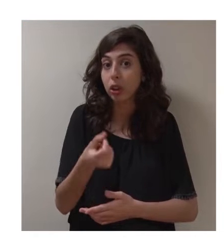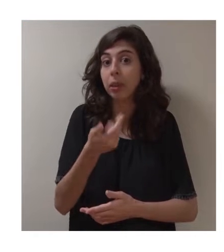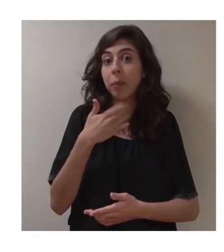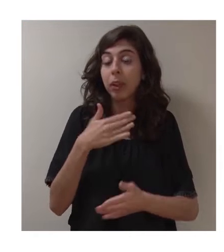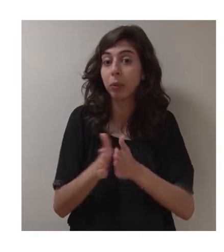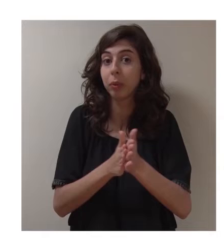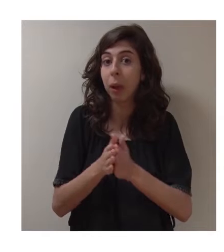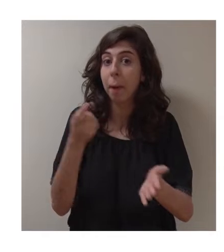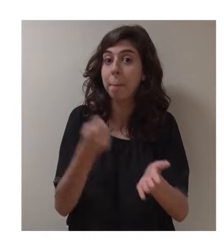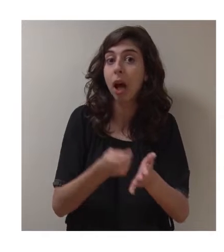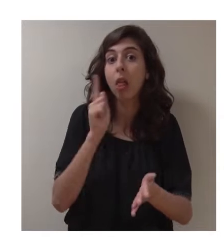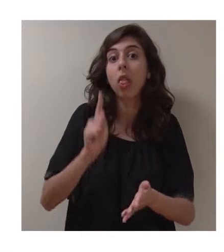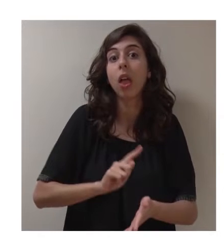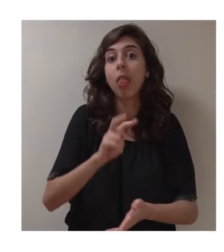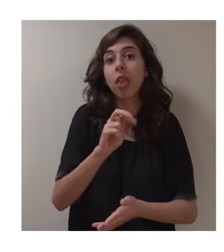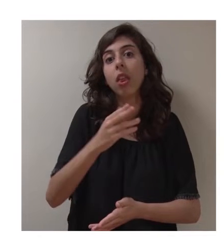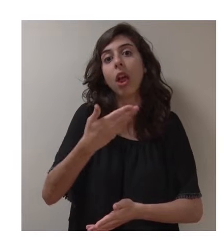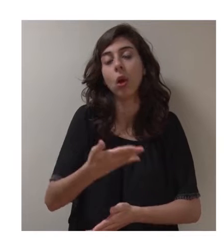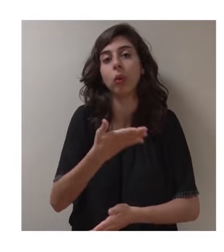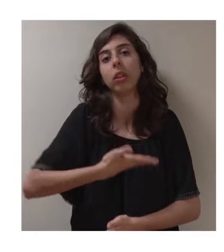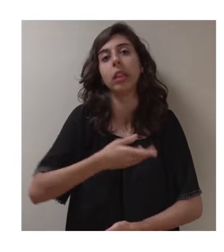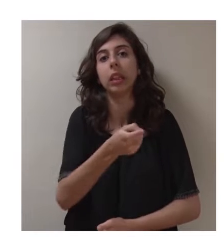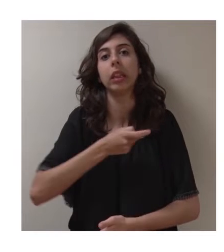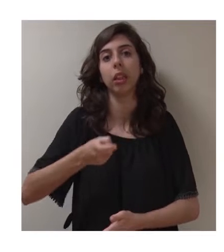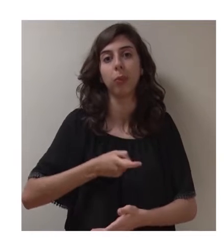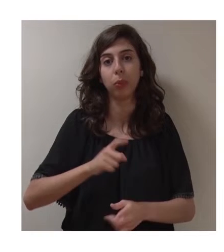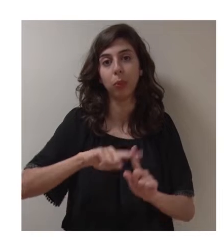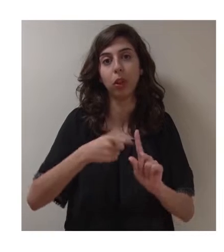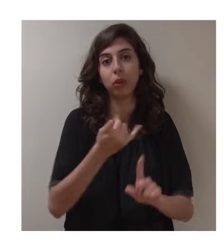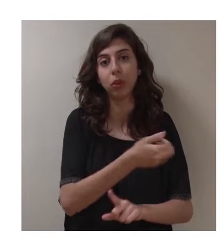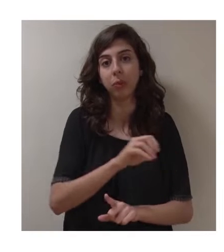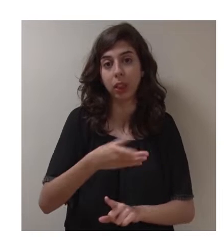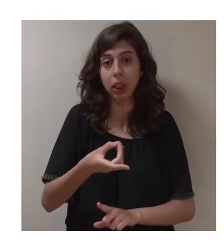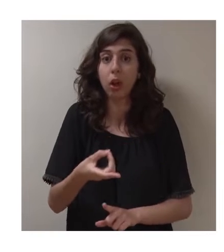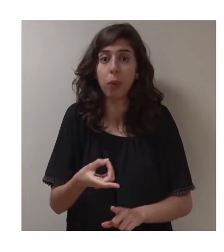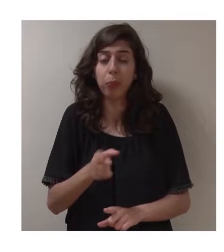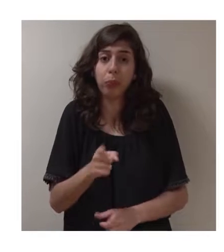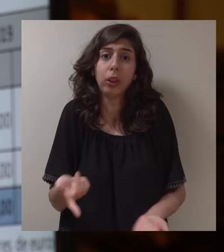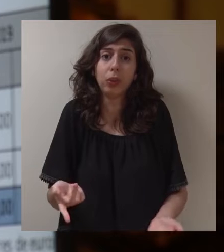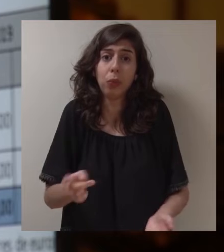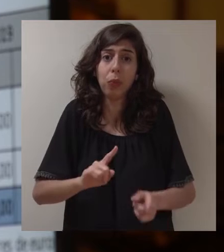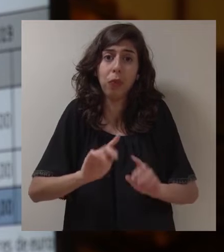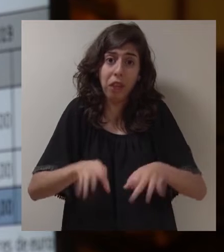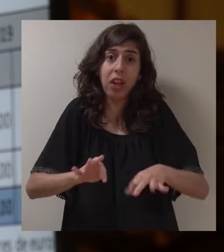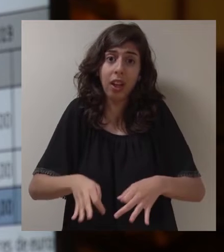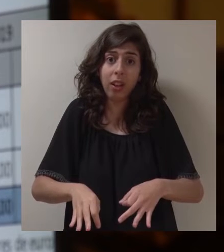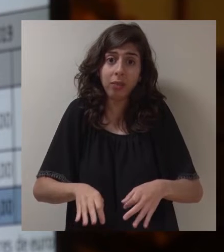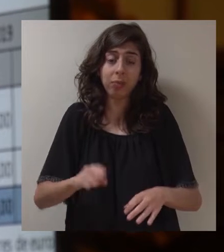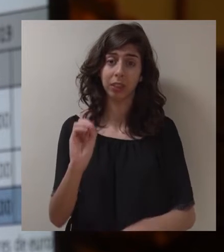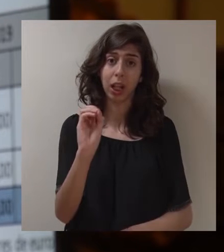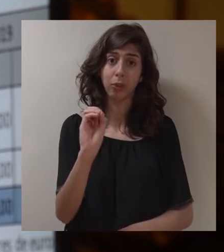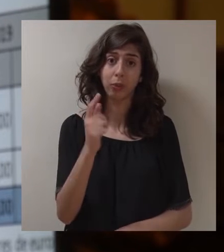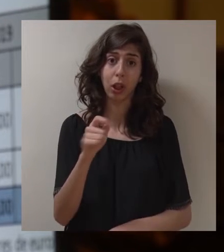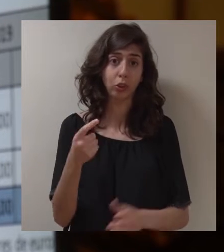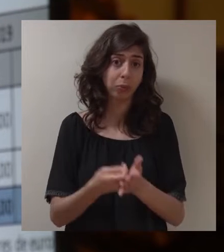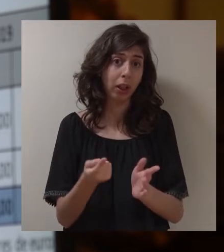euros de empréstimo, que foram pagos no dia 31 de dezembro de 2019. Portanto, tecnicamente, fechamos com